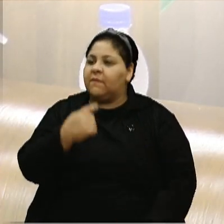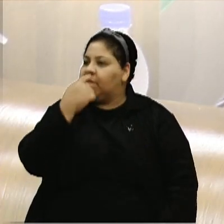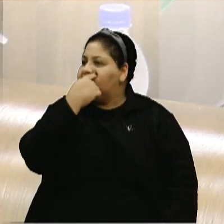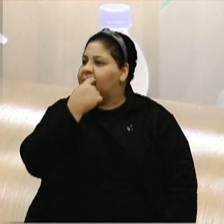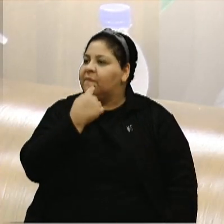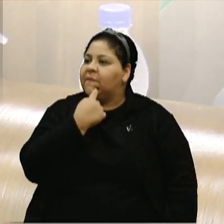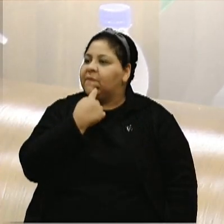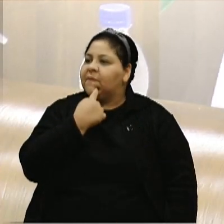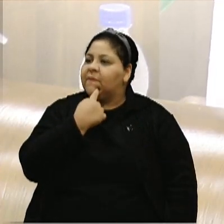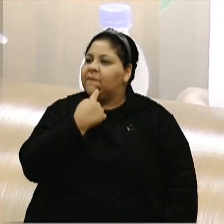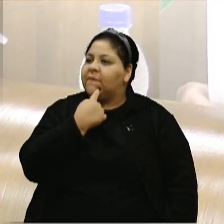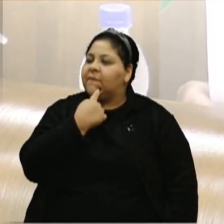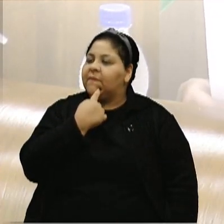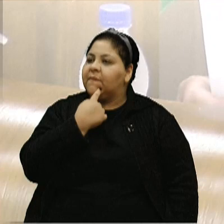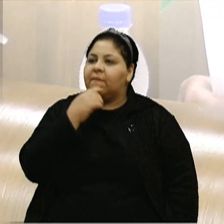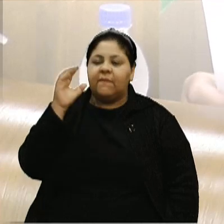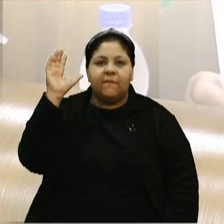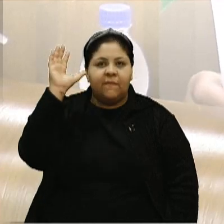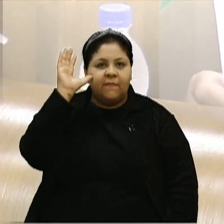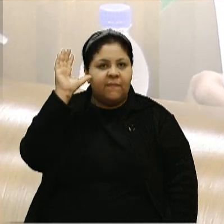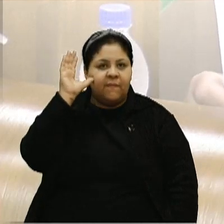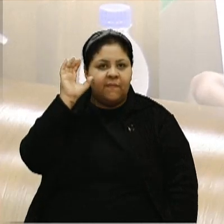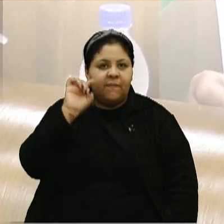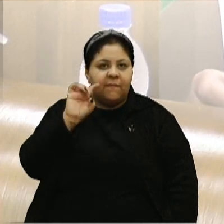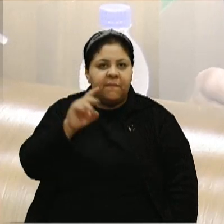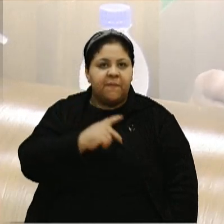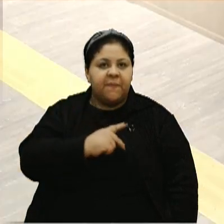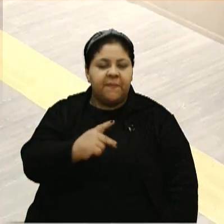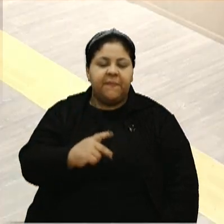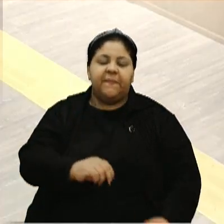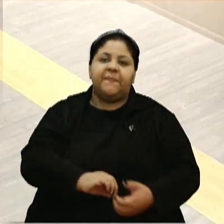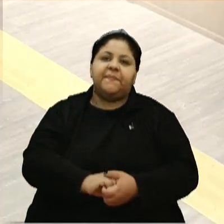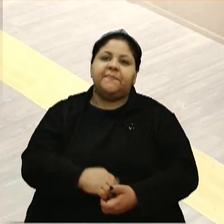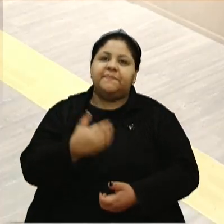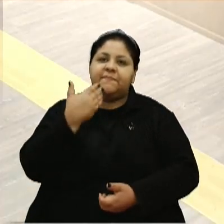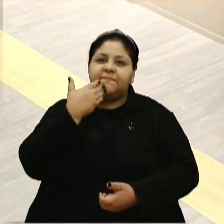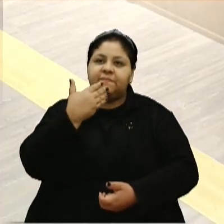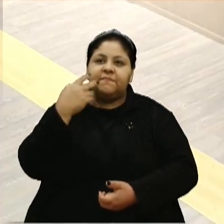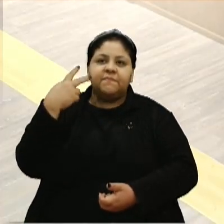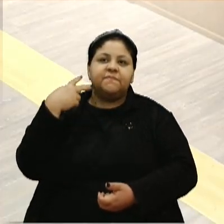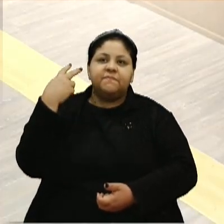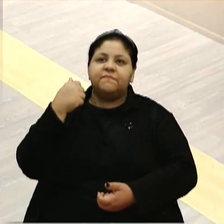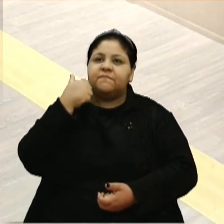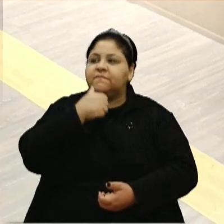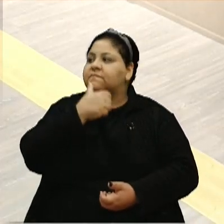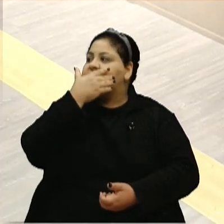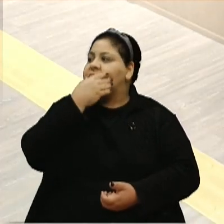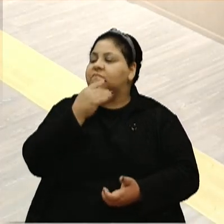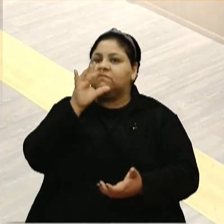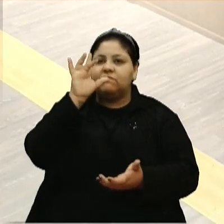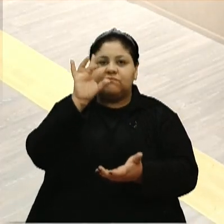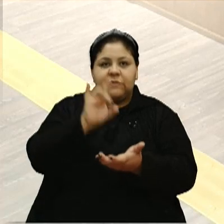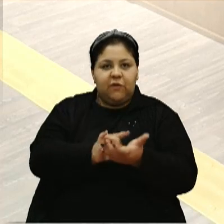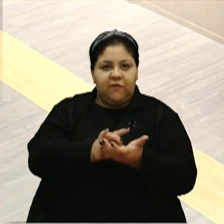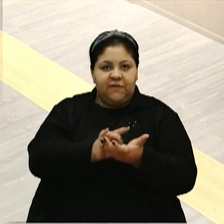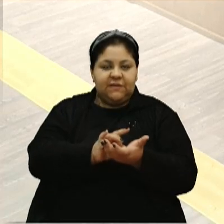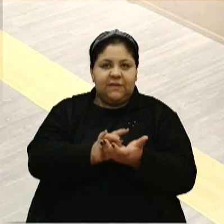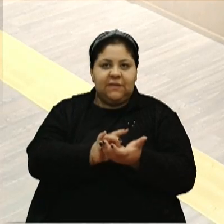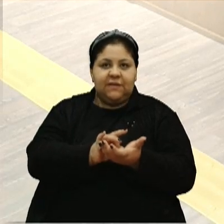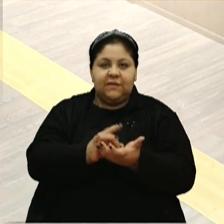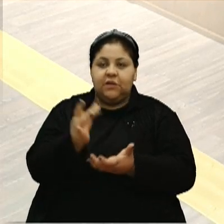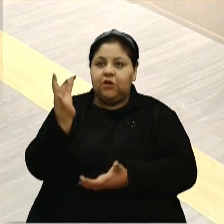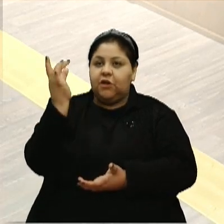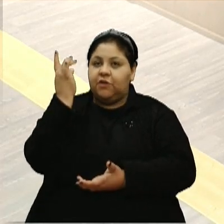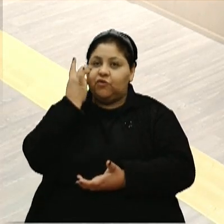Petrini e Cadori. Era isso, senhora presidente. Solicito às vereadoras e vereadores que procedam ao registro de